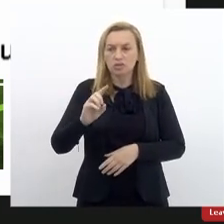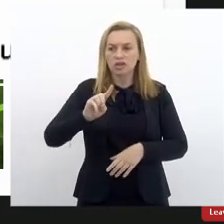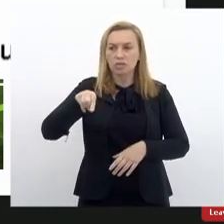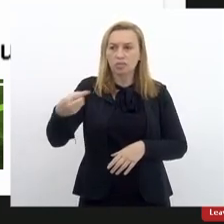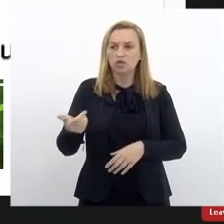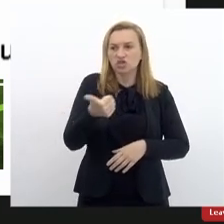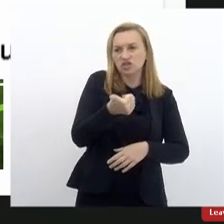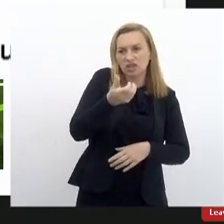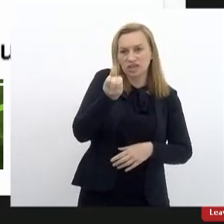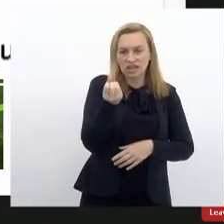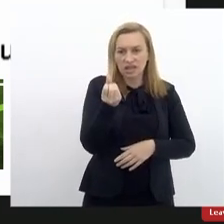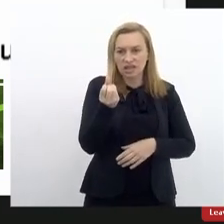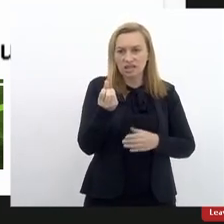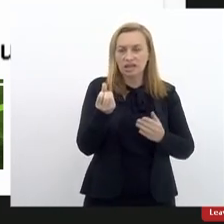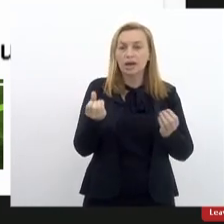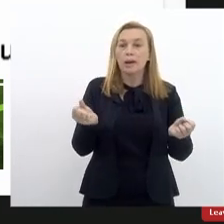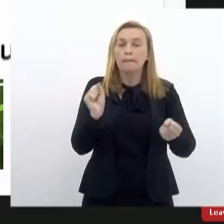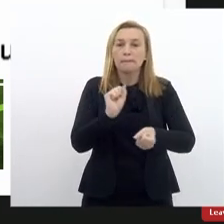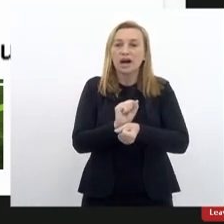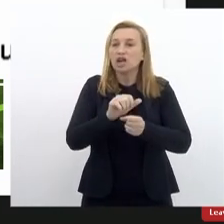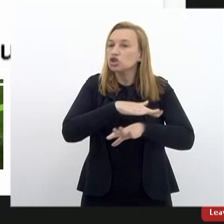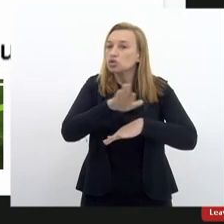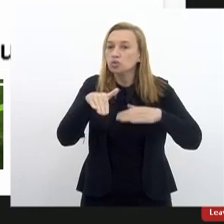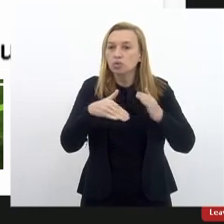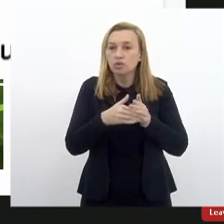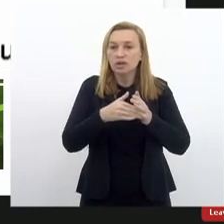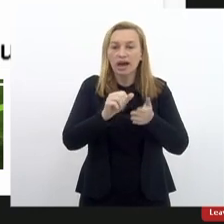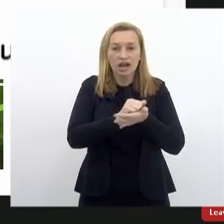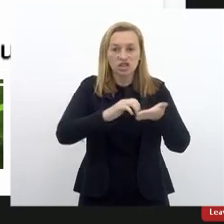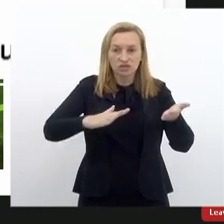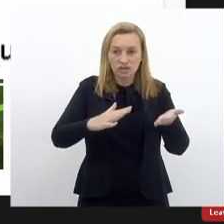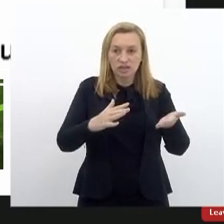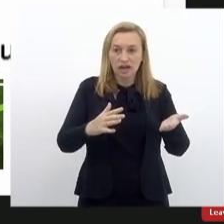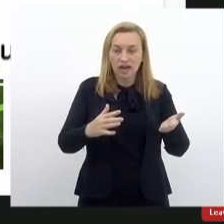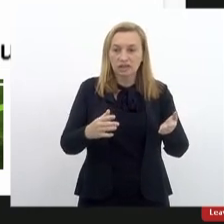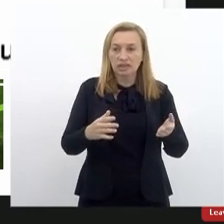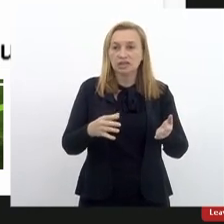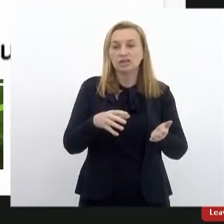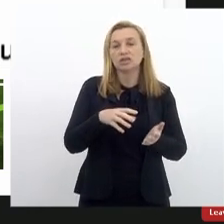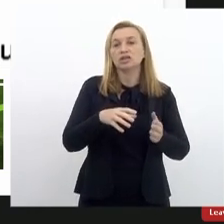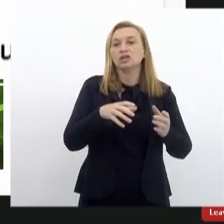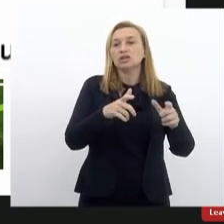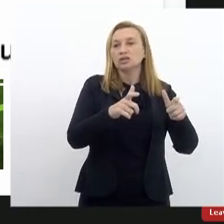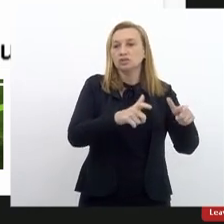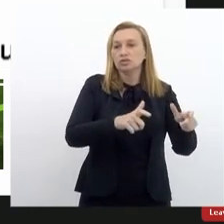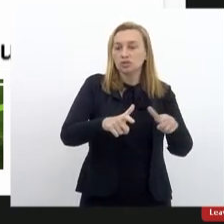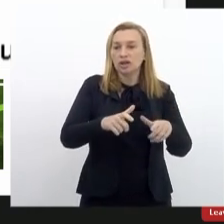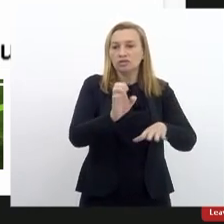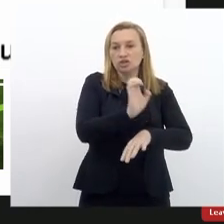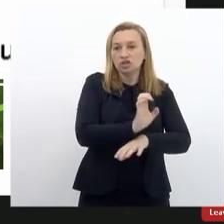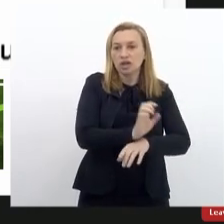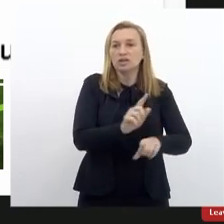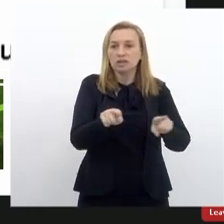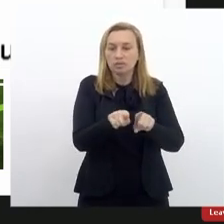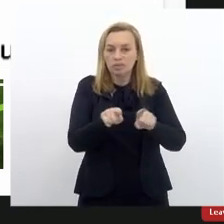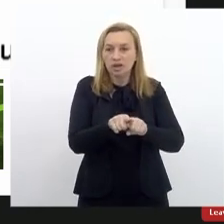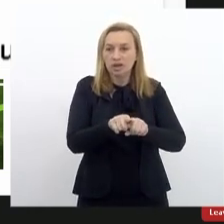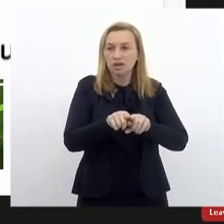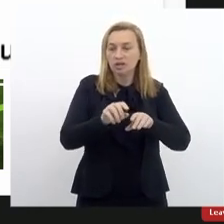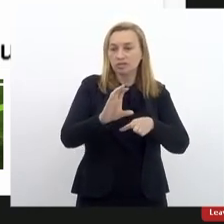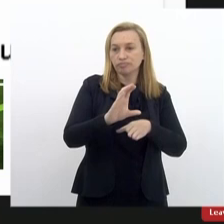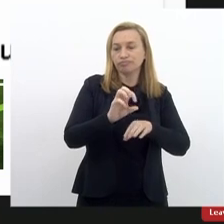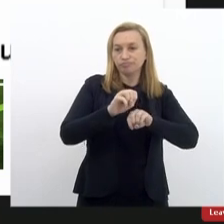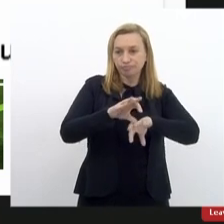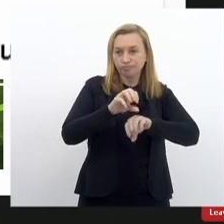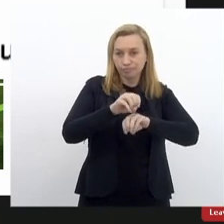suspende-se em todas as atividades nos órgãos do Estado, inclusive, obviamente, no Conselho Estado de Educação. O